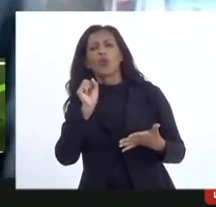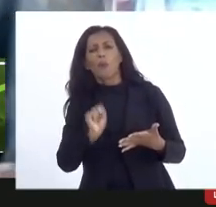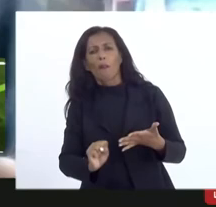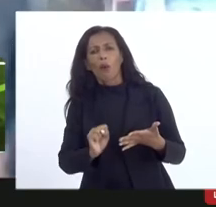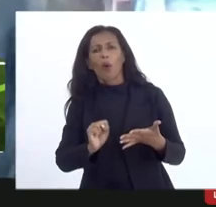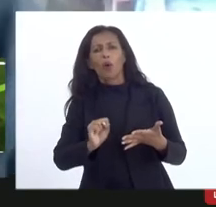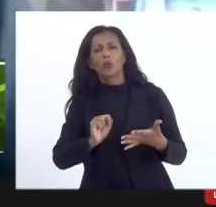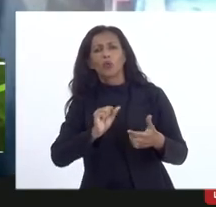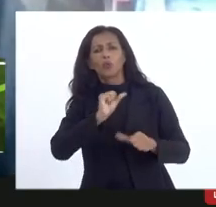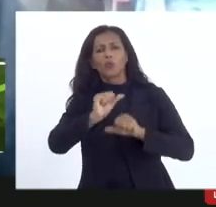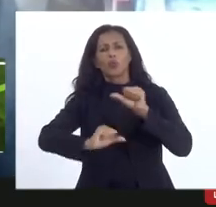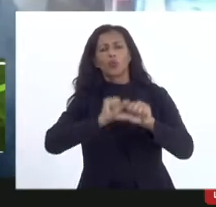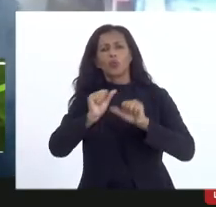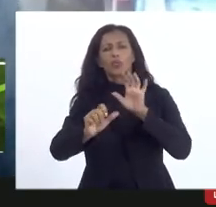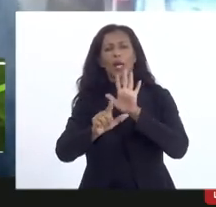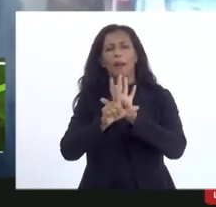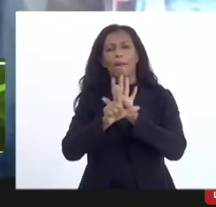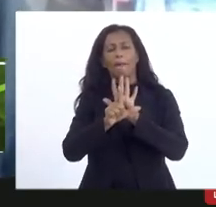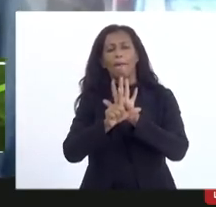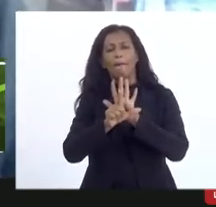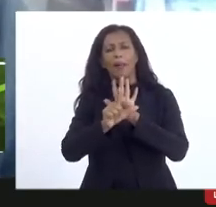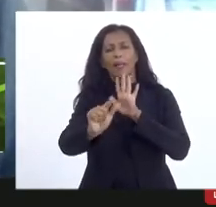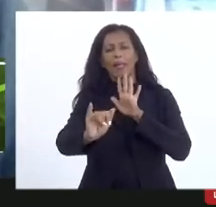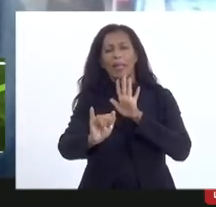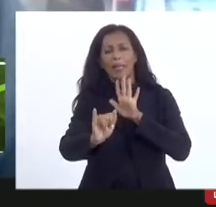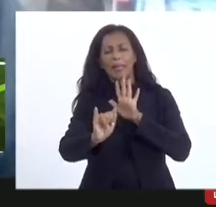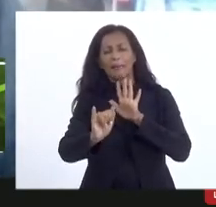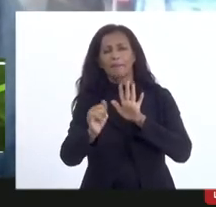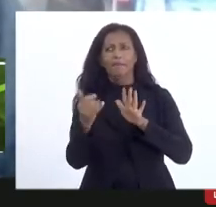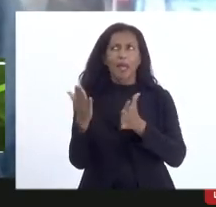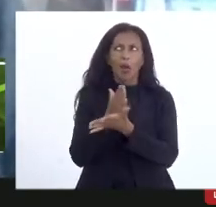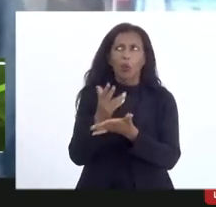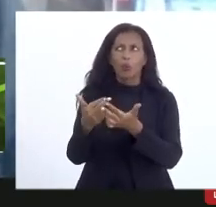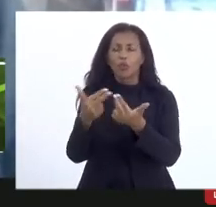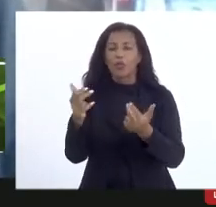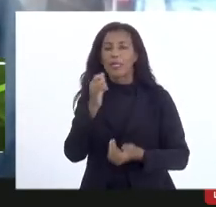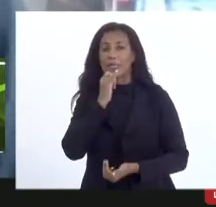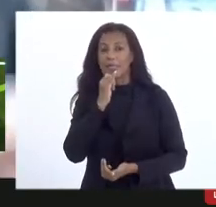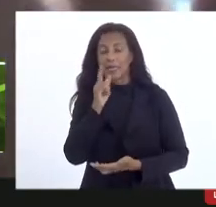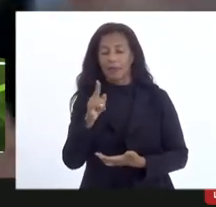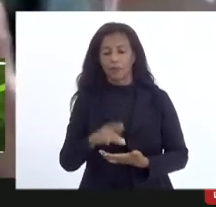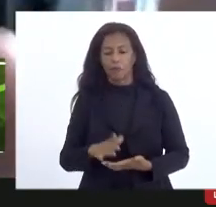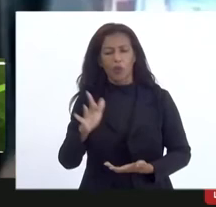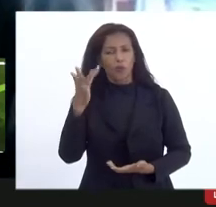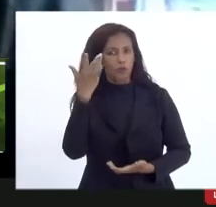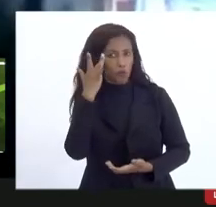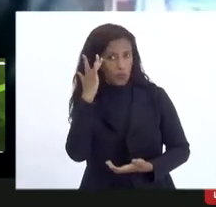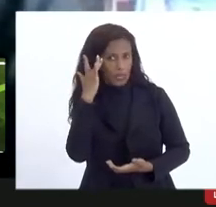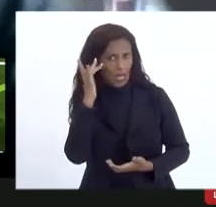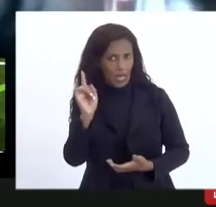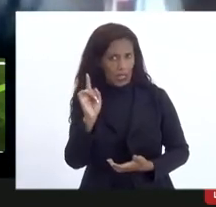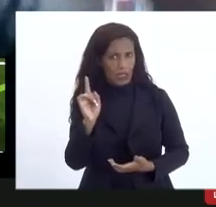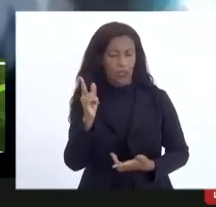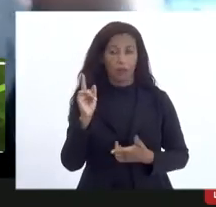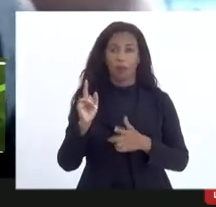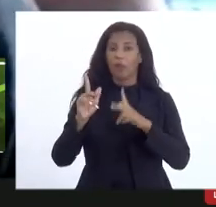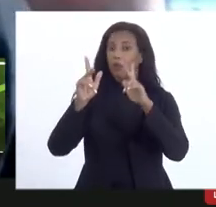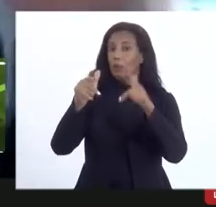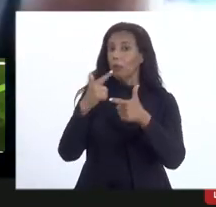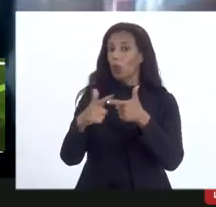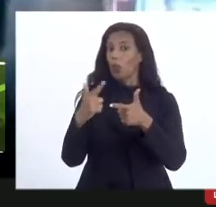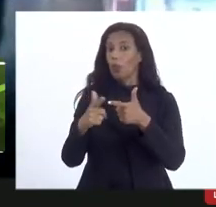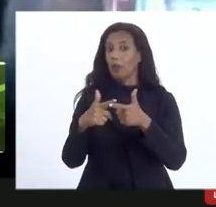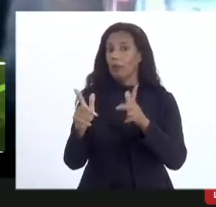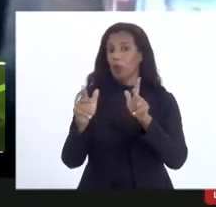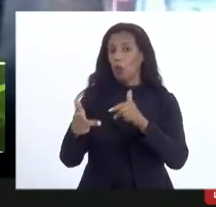o projeto de lei por exemplo alguma dessas coisas por exemplo você acha que para não ter o mesmo problema do outro